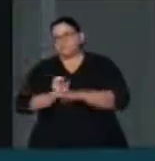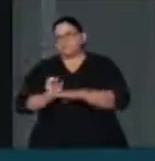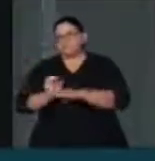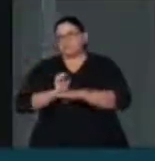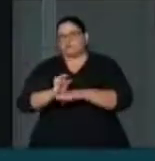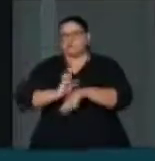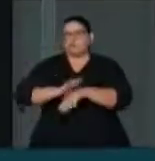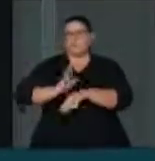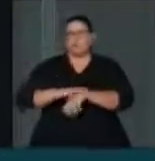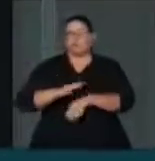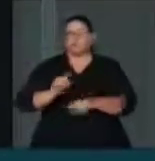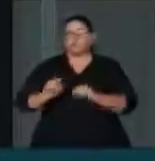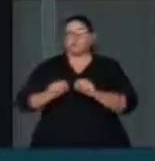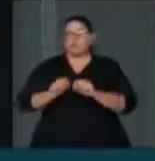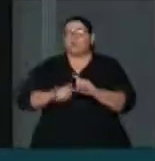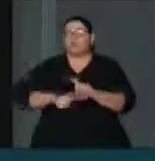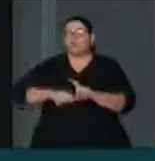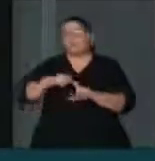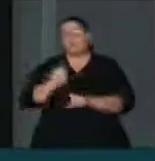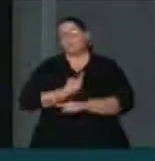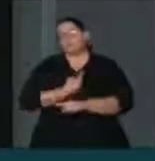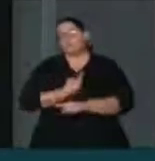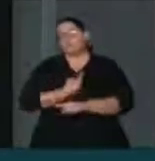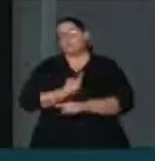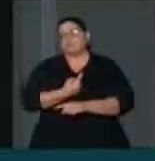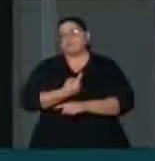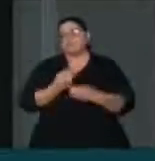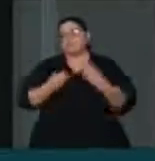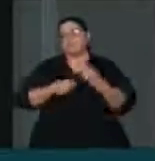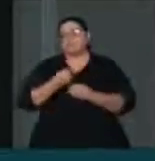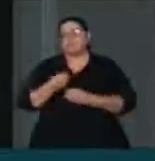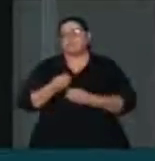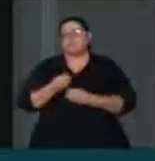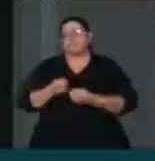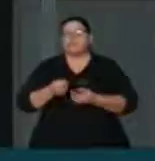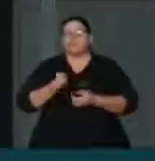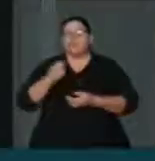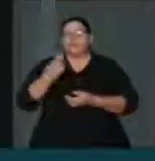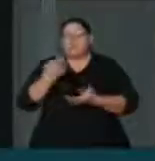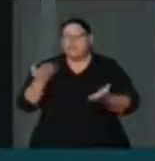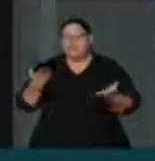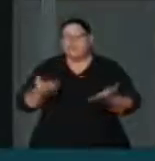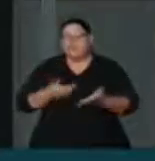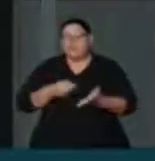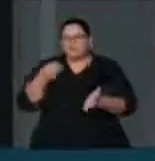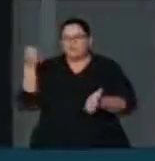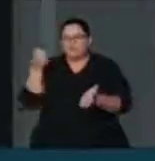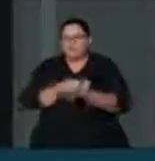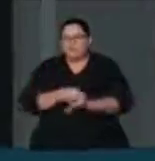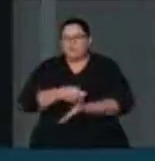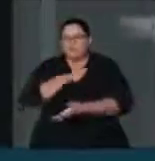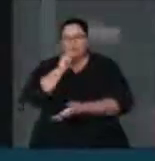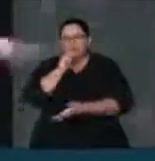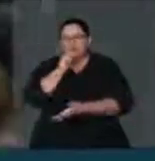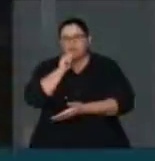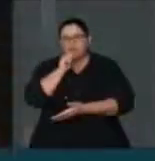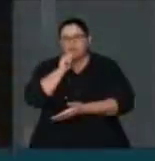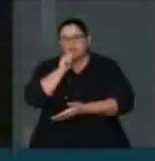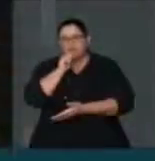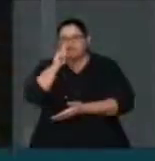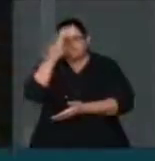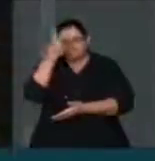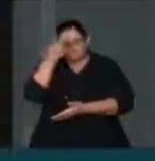nós manejamos o meio ambiente. O pagamento da água continua equivocado. Ele é pago para quem faz a captação,